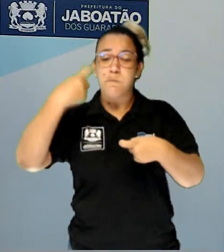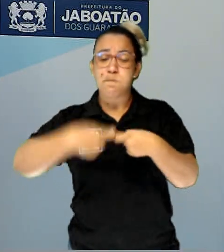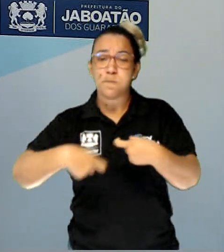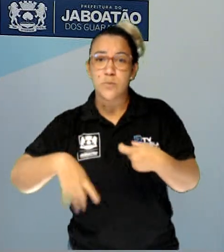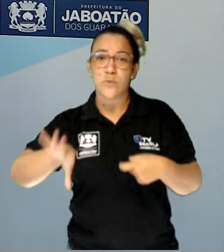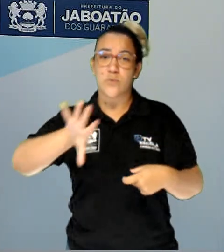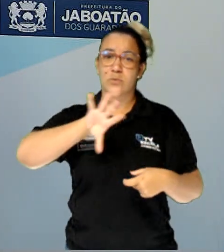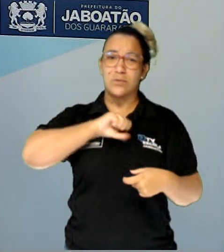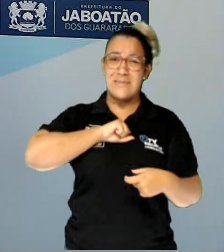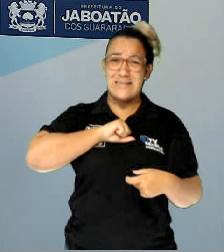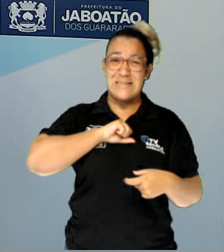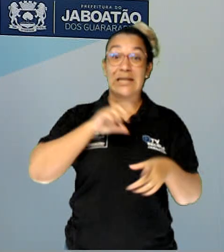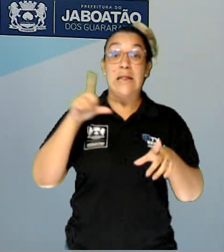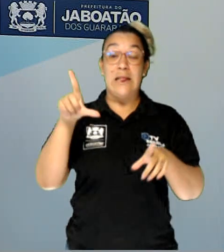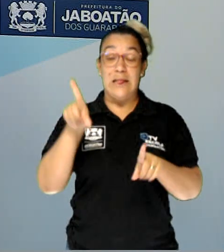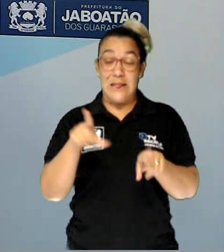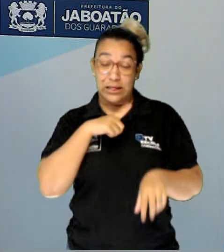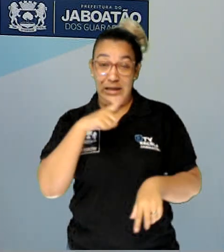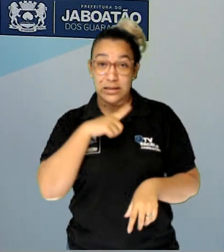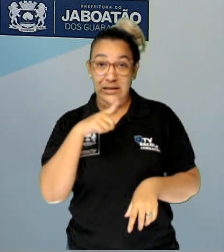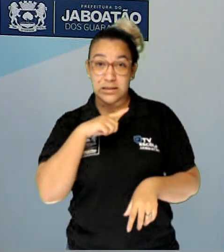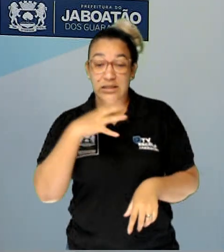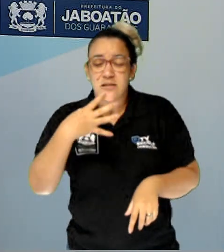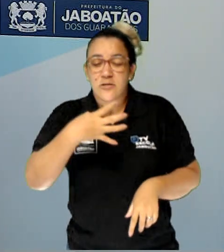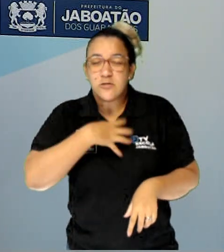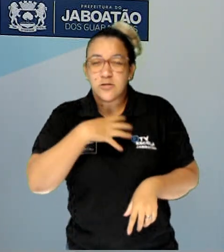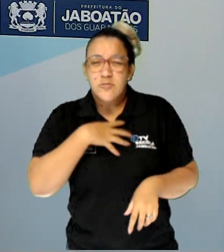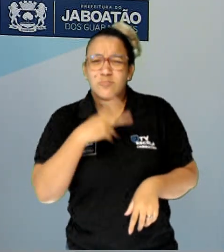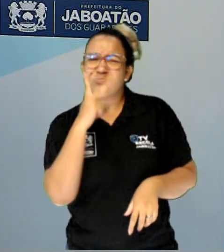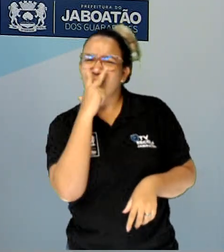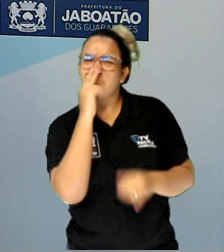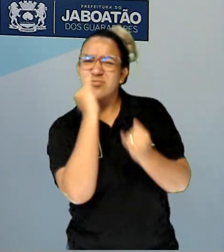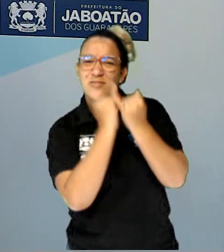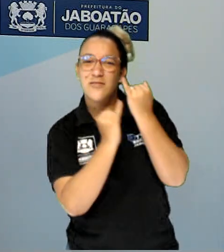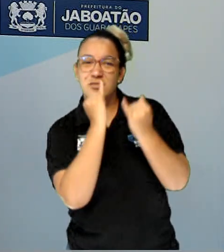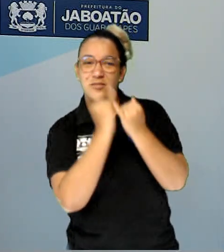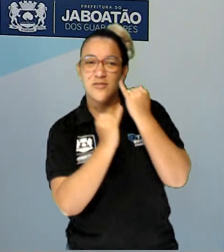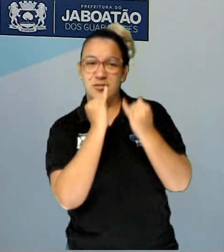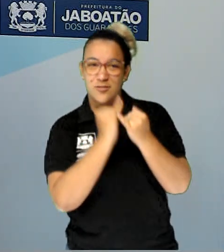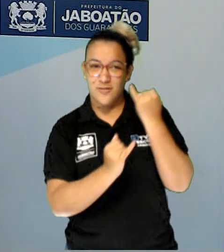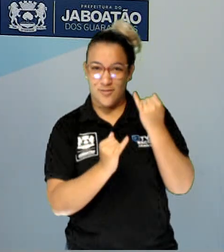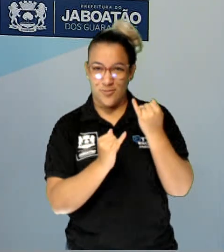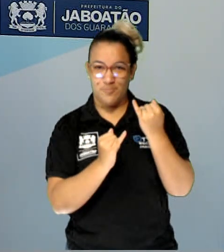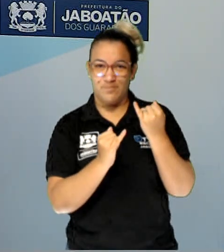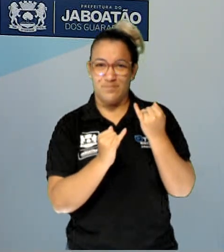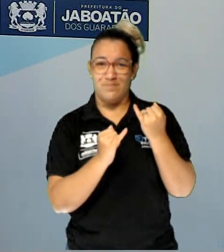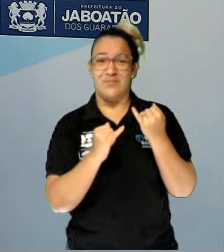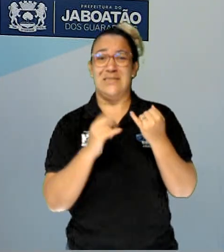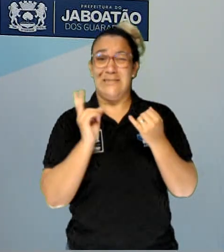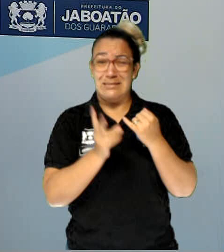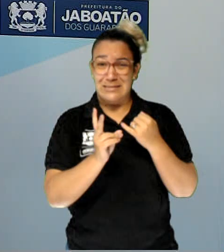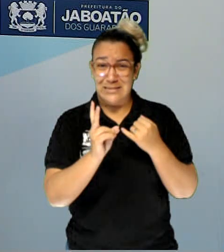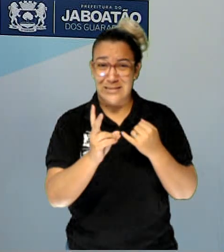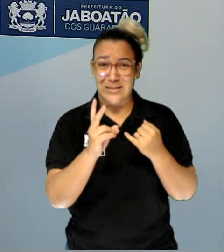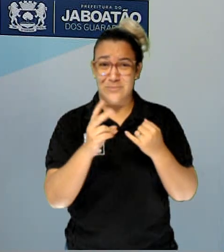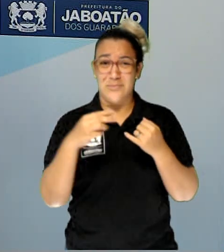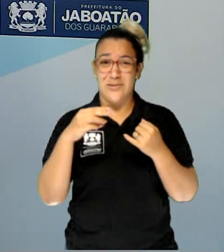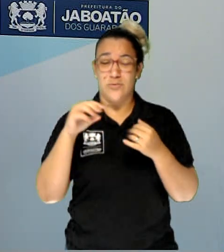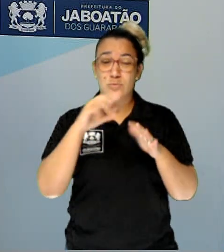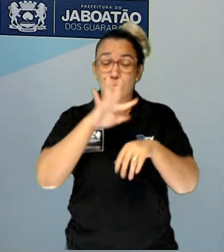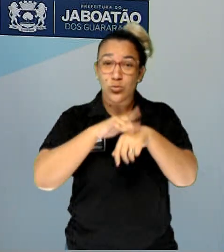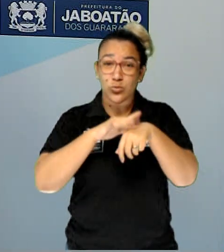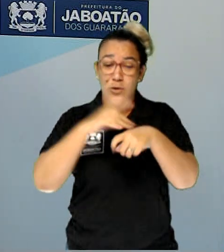elas têm sintomas parecidos. Então, tem três sintomas aqui que aparecem constantemente em várias